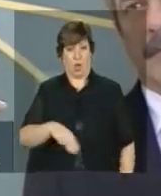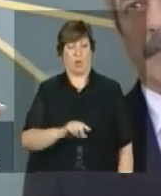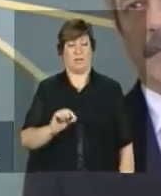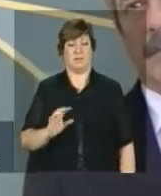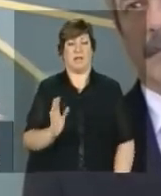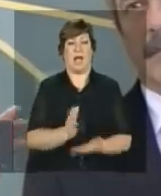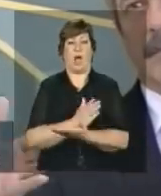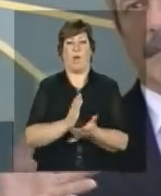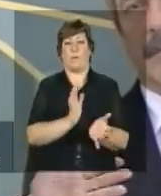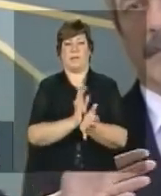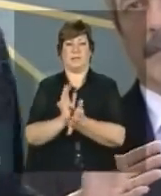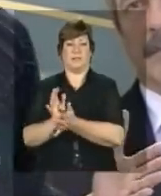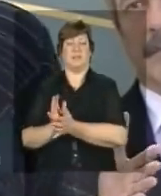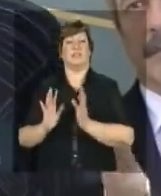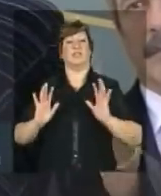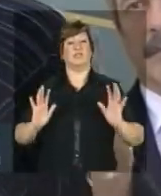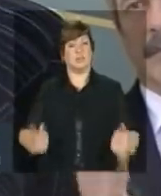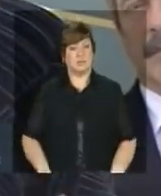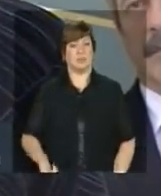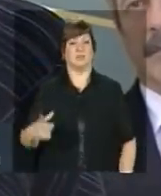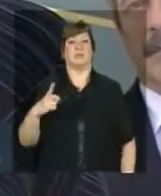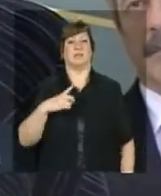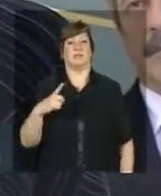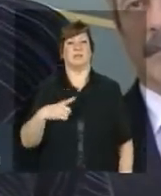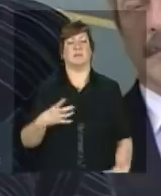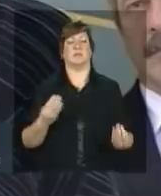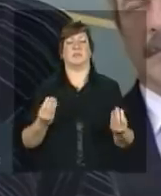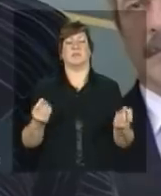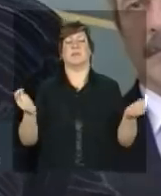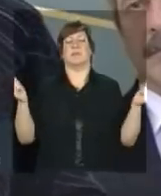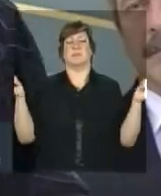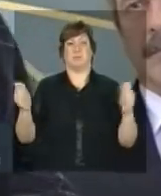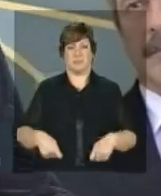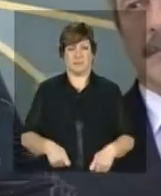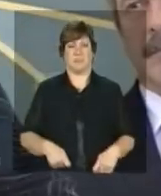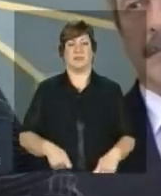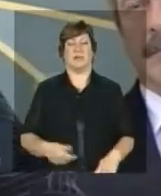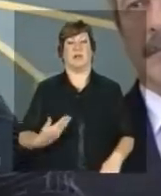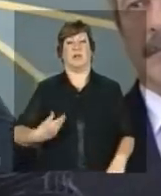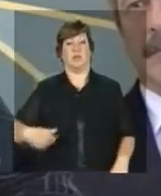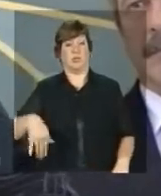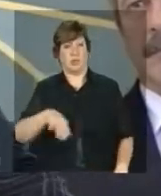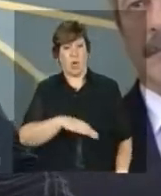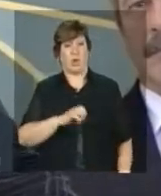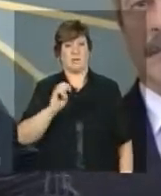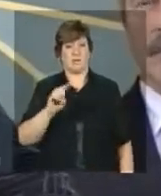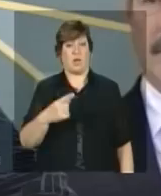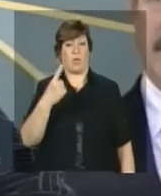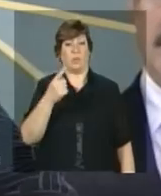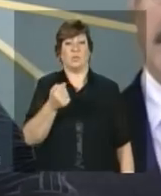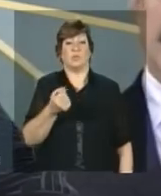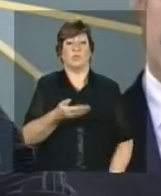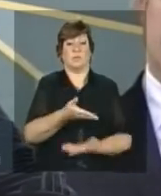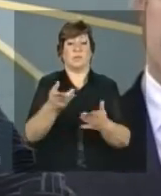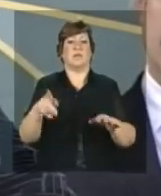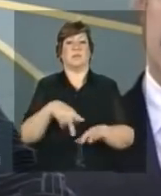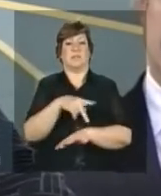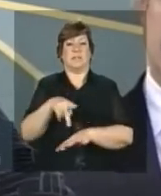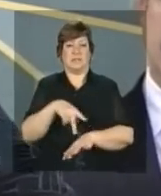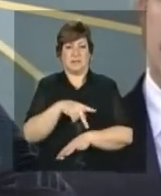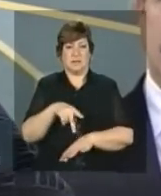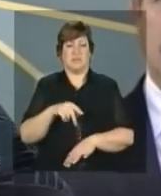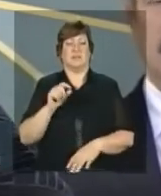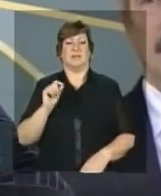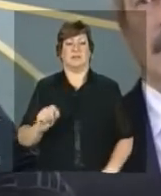algumas áreas já temos grande capacidade nós somos um dos poucos países que perfura